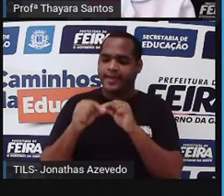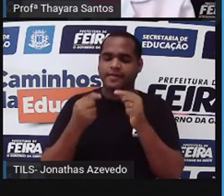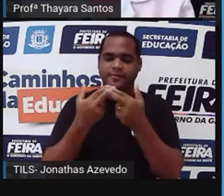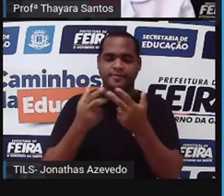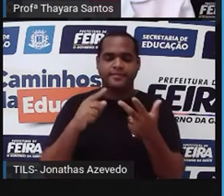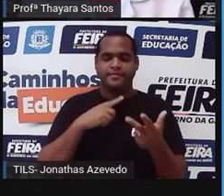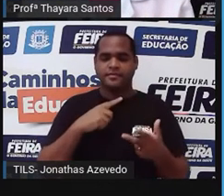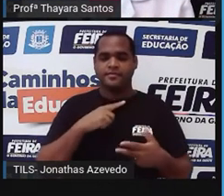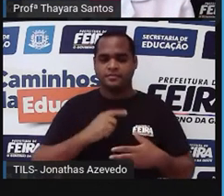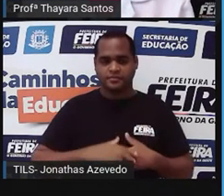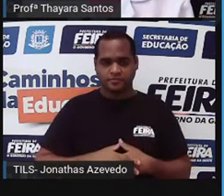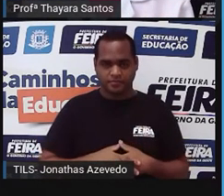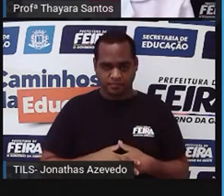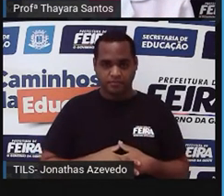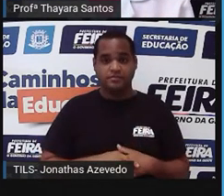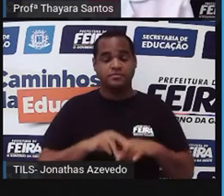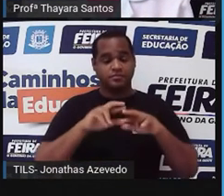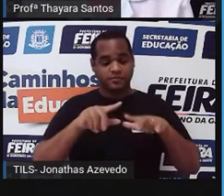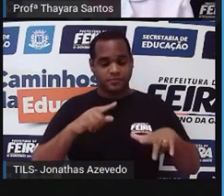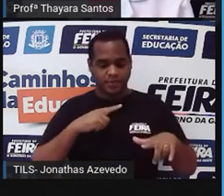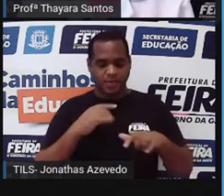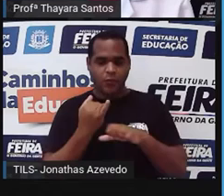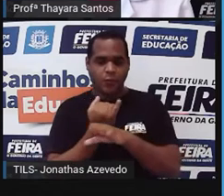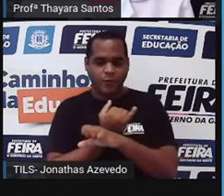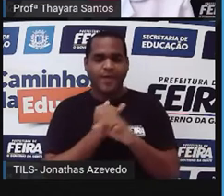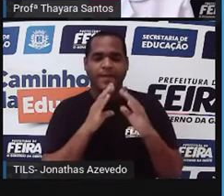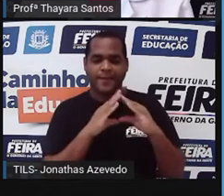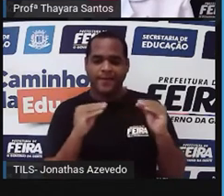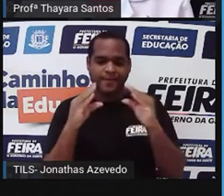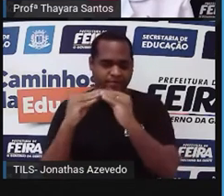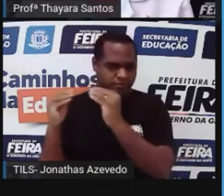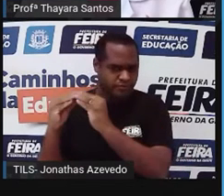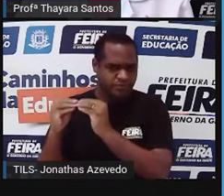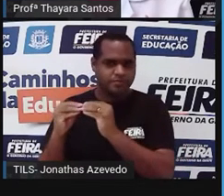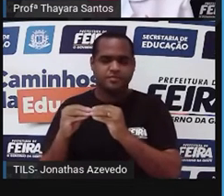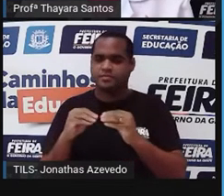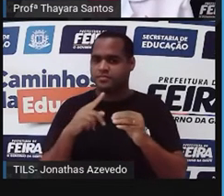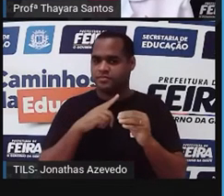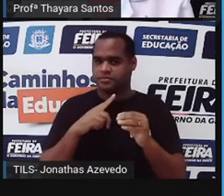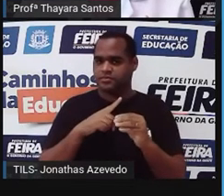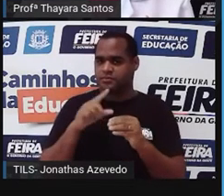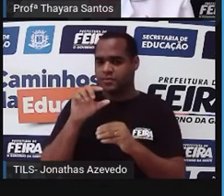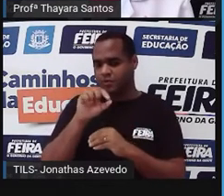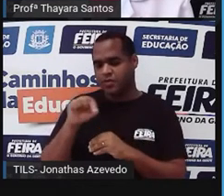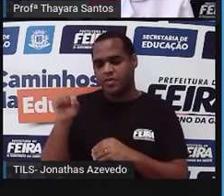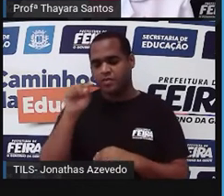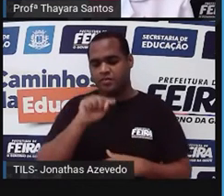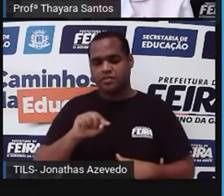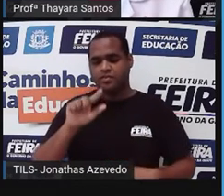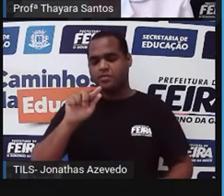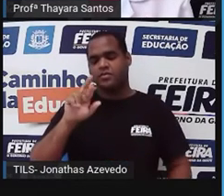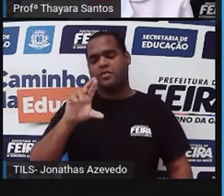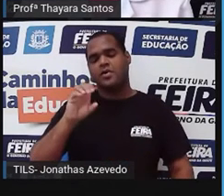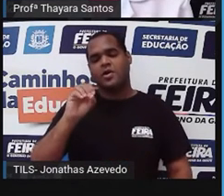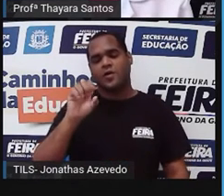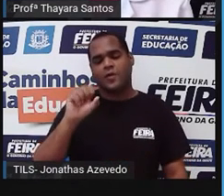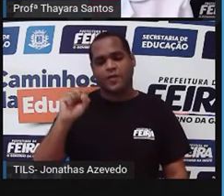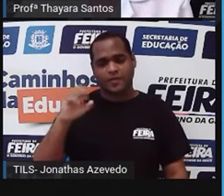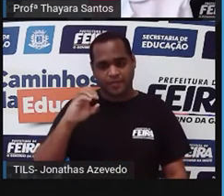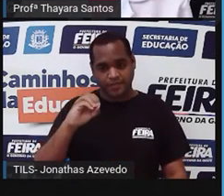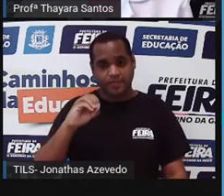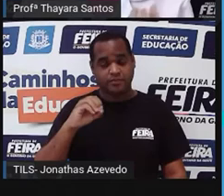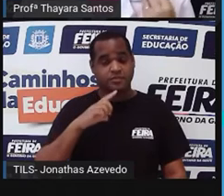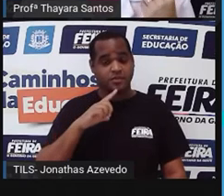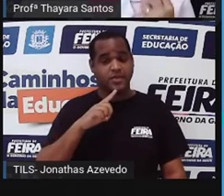o processo de digestão das gorduras, ele vem aqui para o intestino grosso. E é nesse intestino grosso que